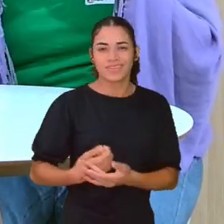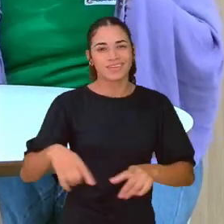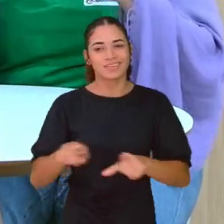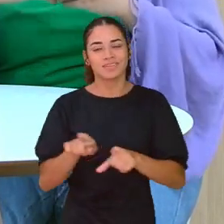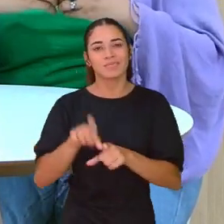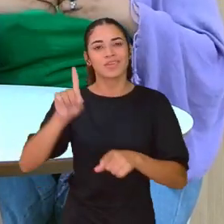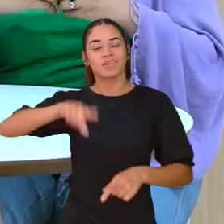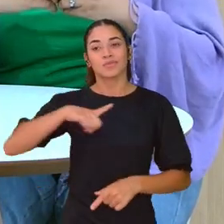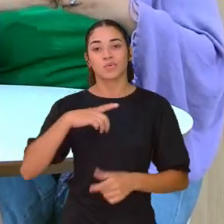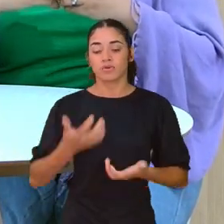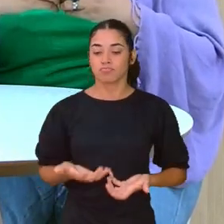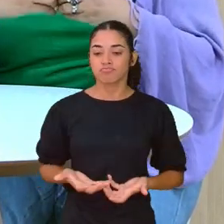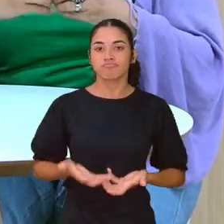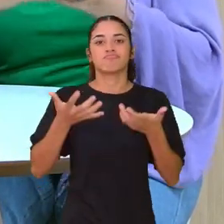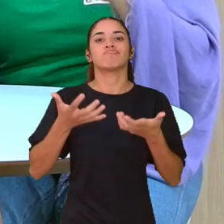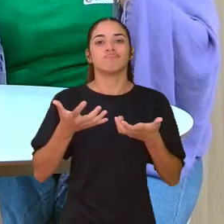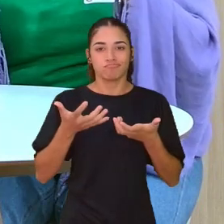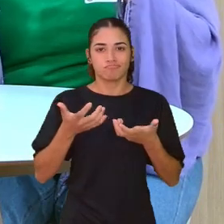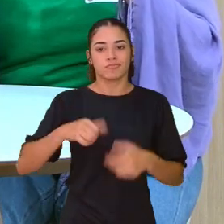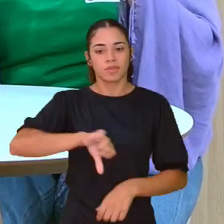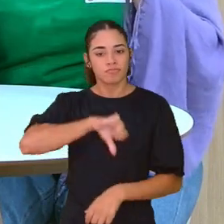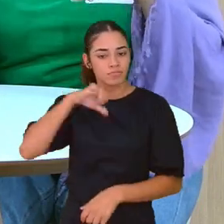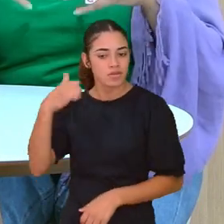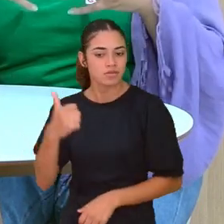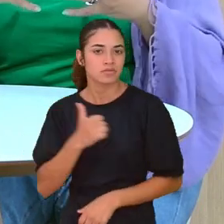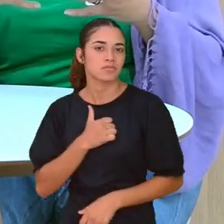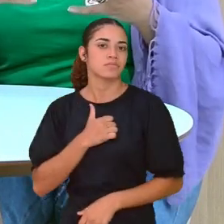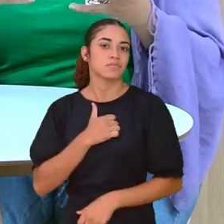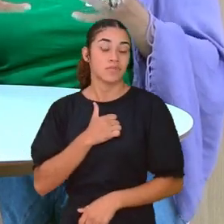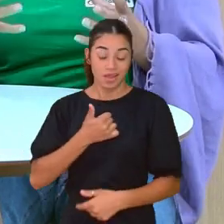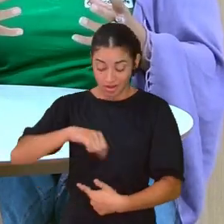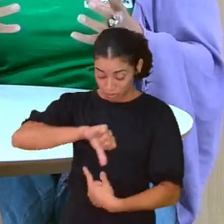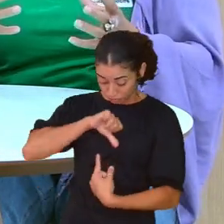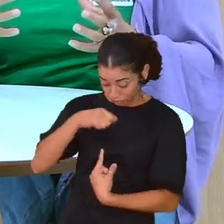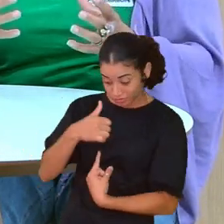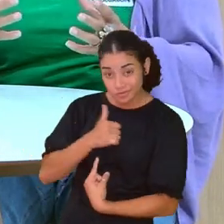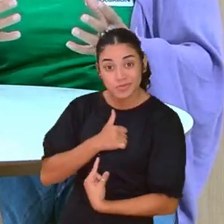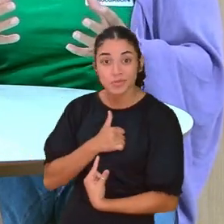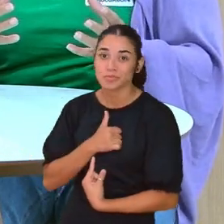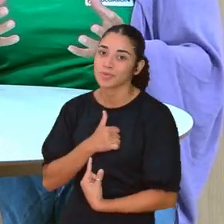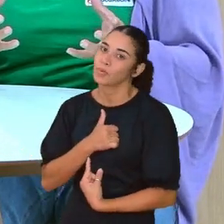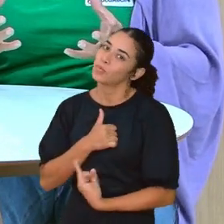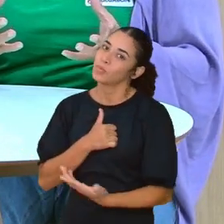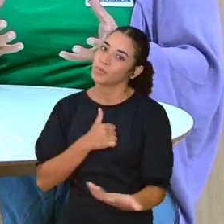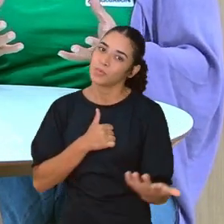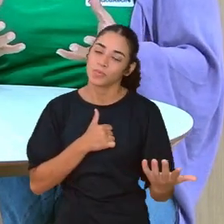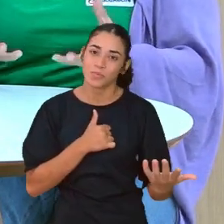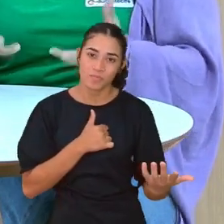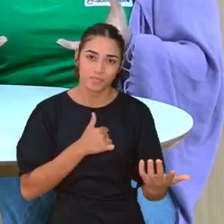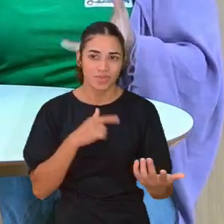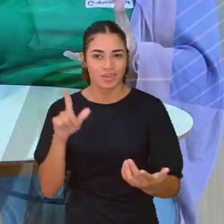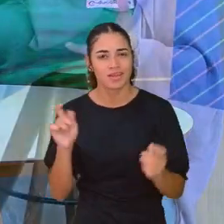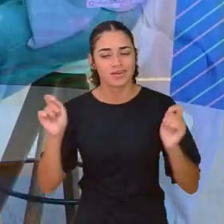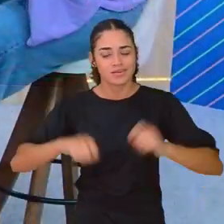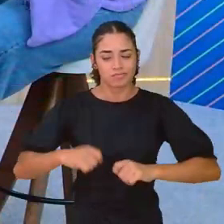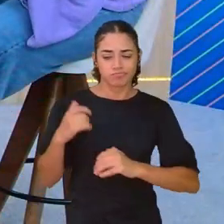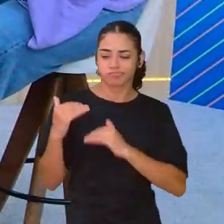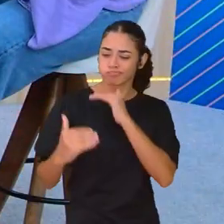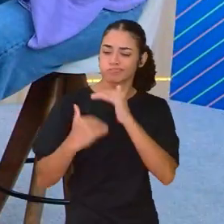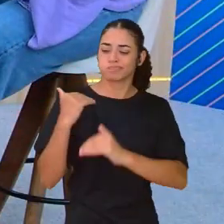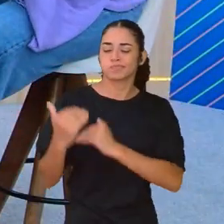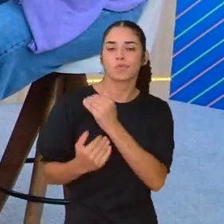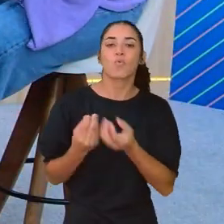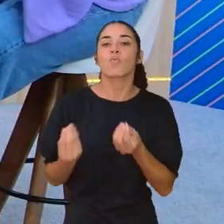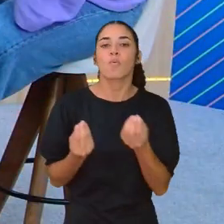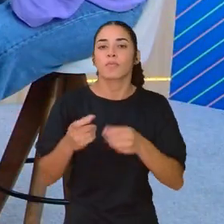autoestima, tá? E essa autoestima, ela se constrói a partir do